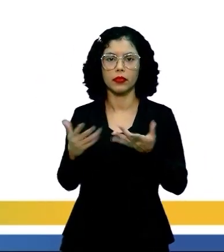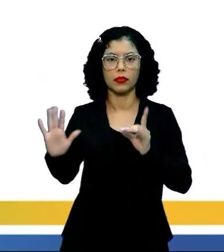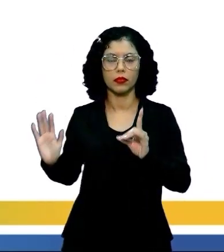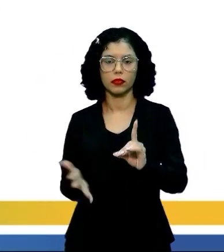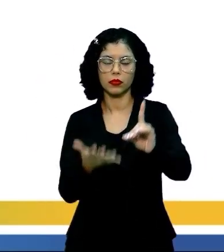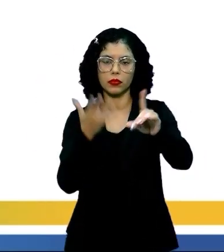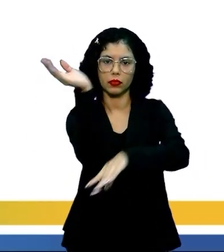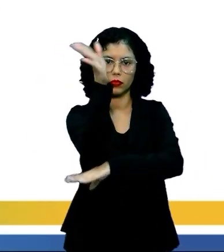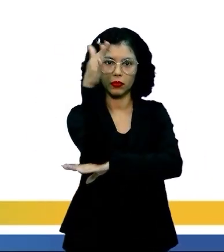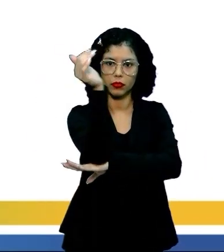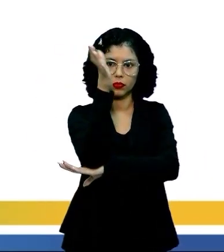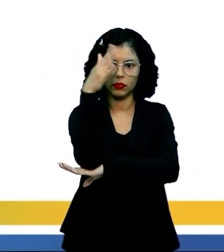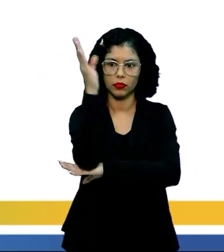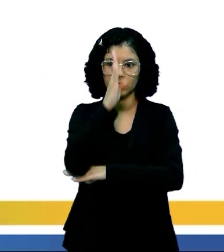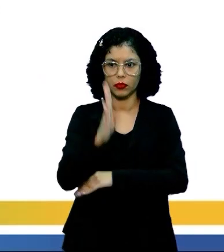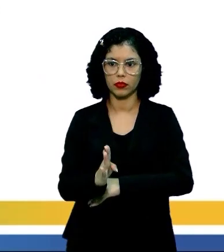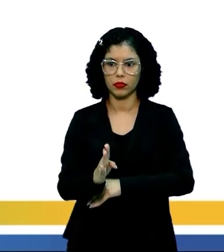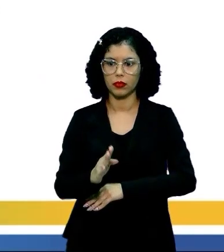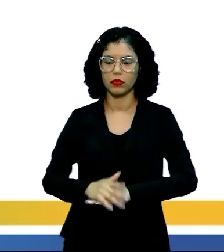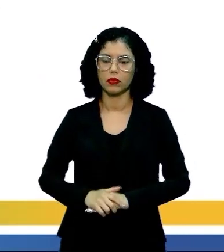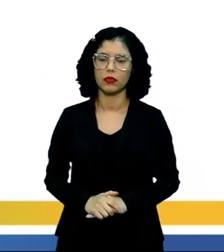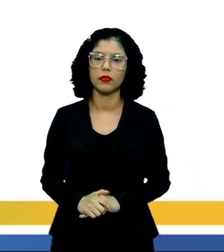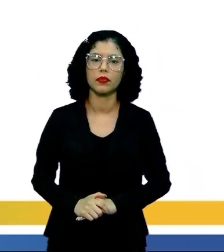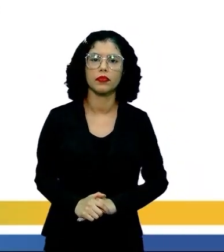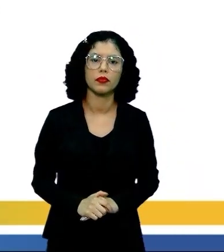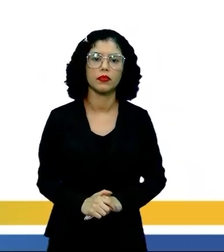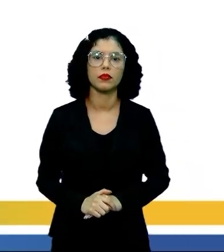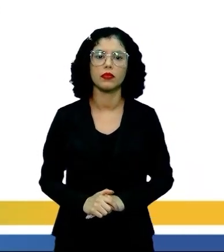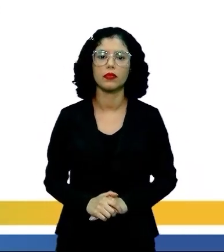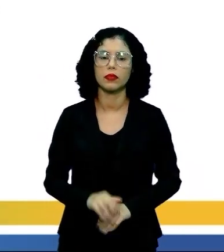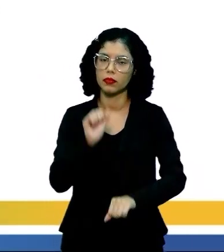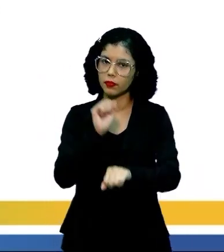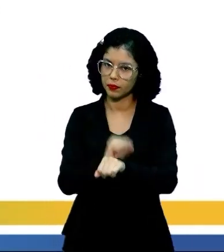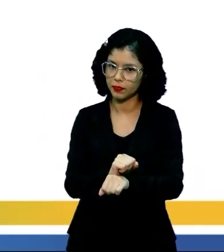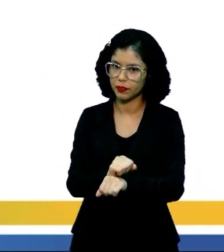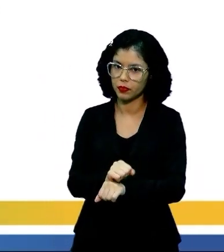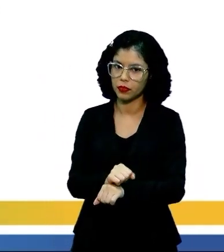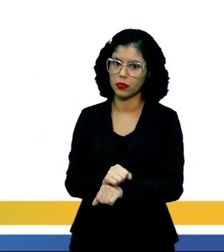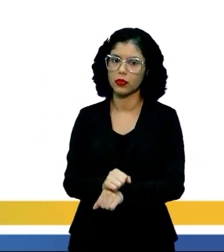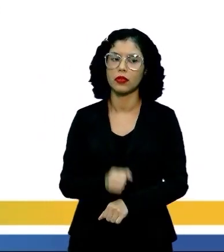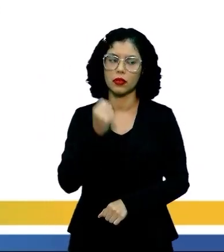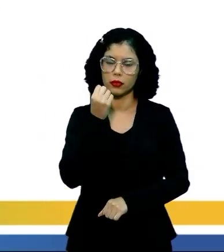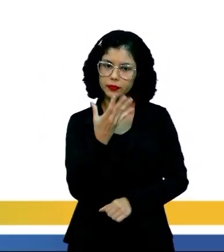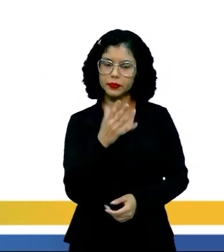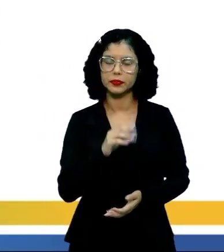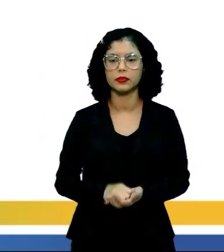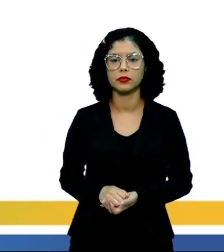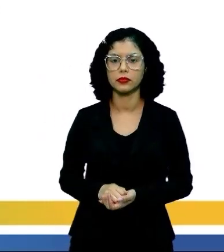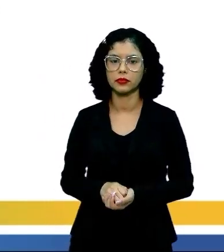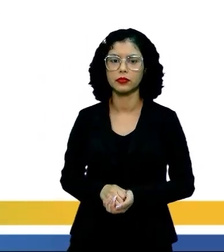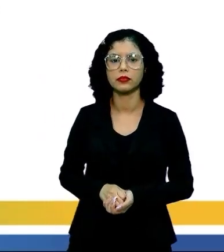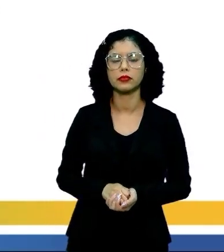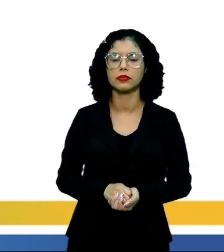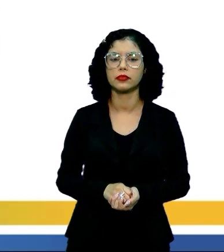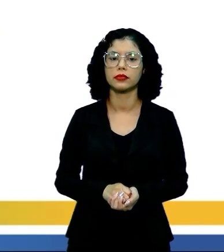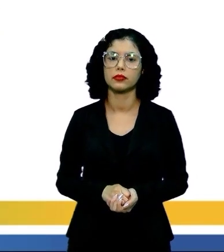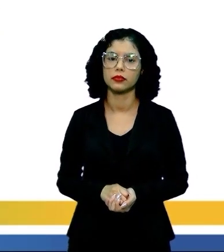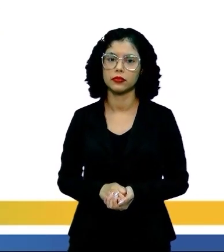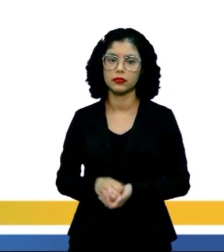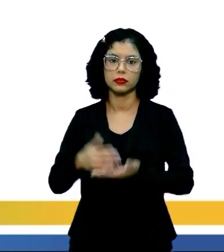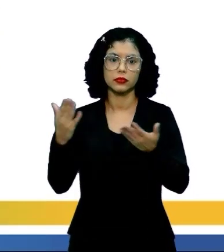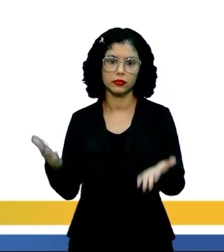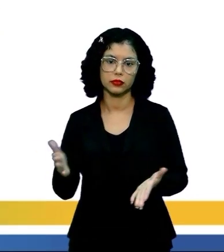a pátria brasileira. Dá uma pausa no vídeo, tira um print aí da tela, tira uma foto